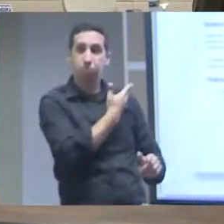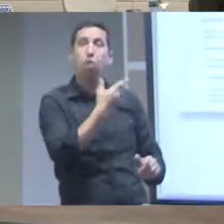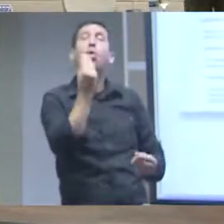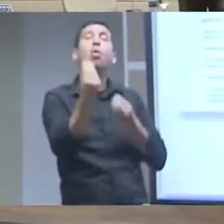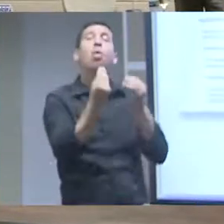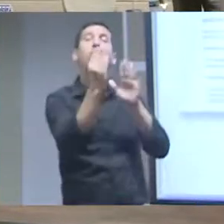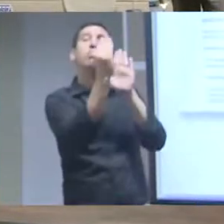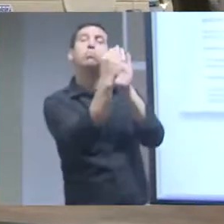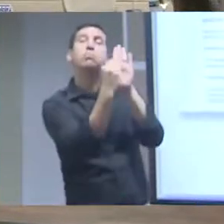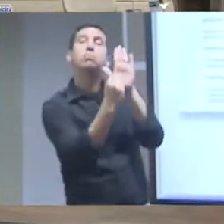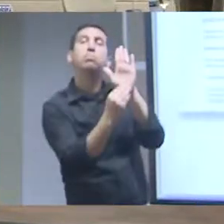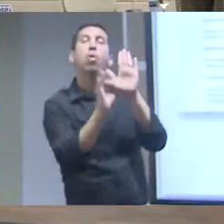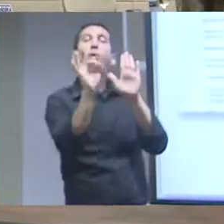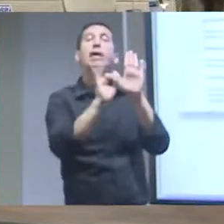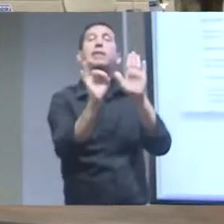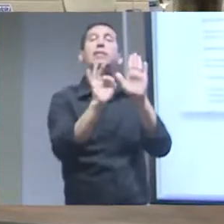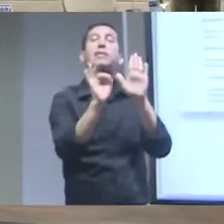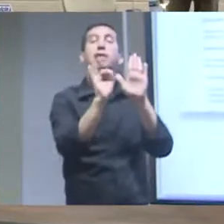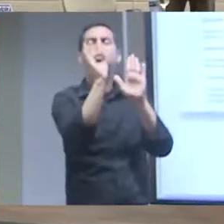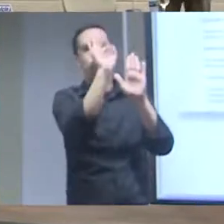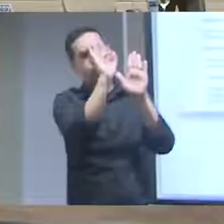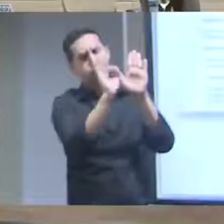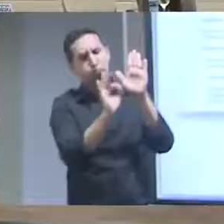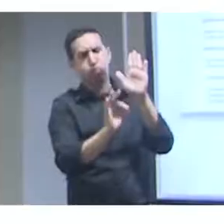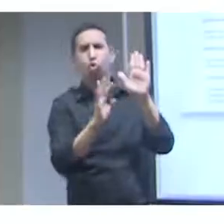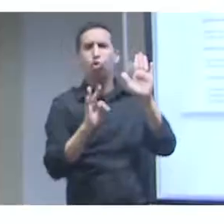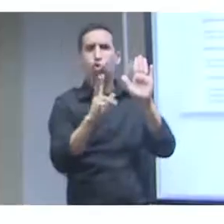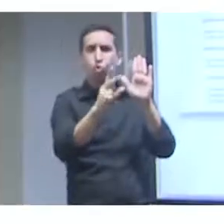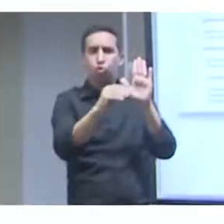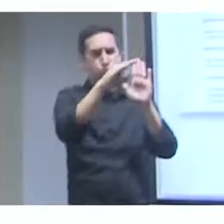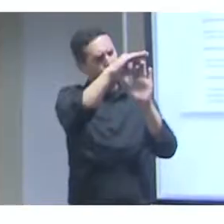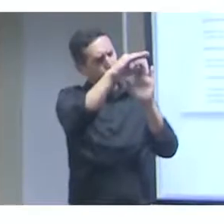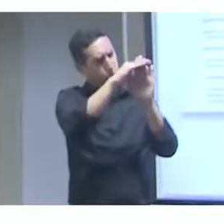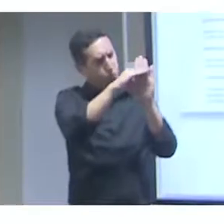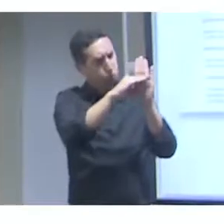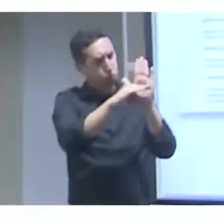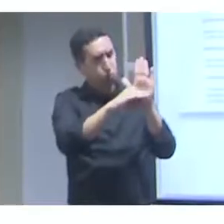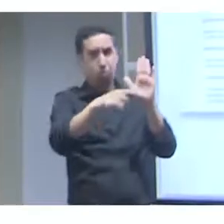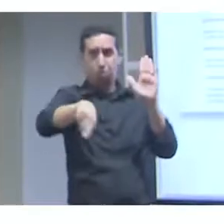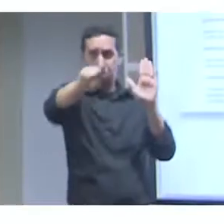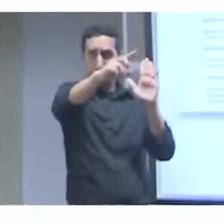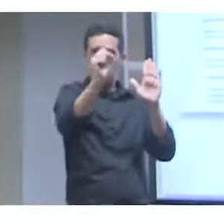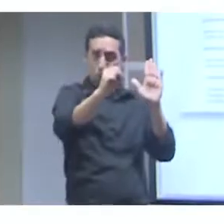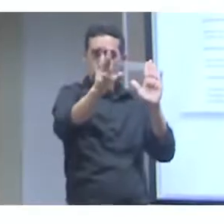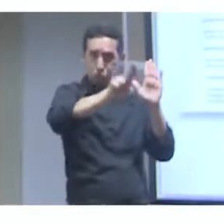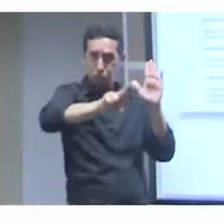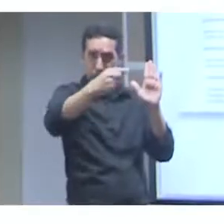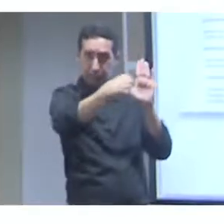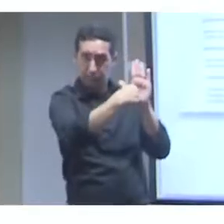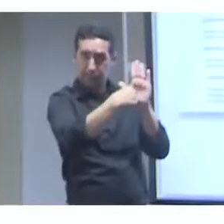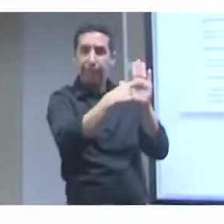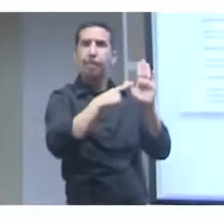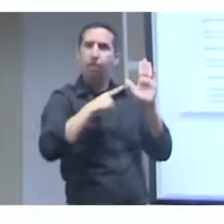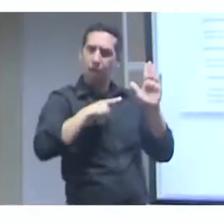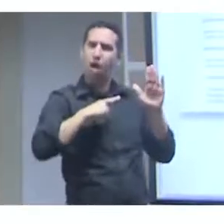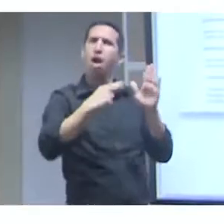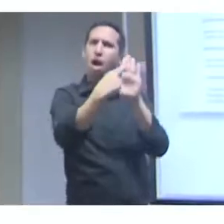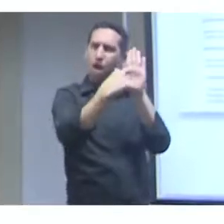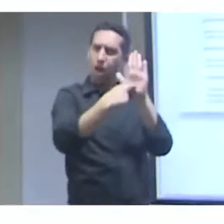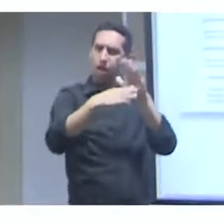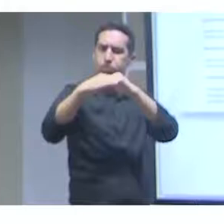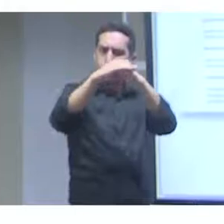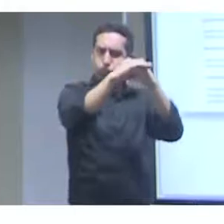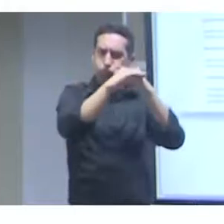oferta para ser consumido ele tem um padrão então a gente tem esse dicionário de classes e termos que quem consome nossos dados